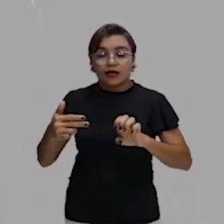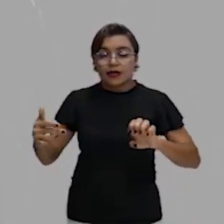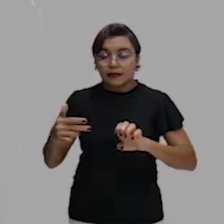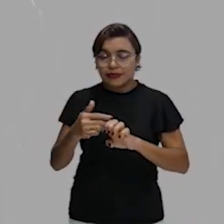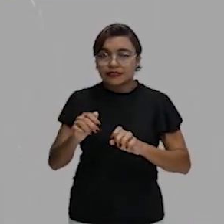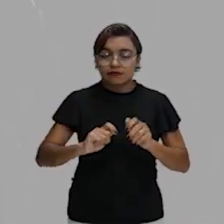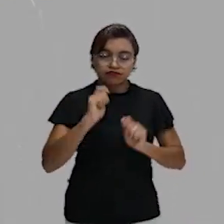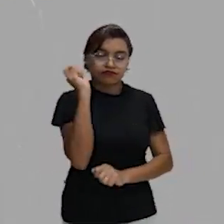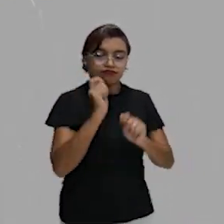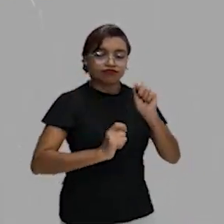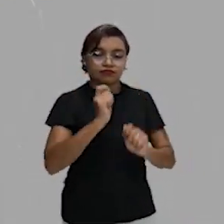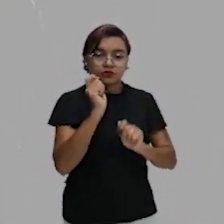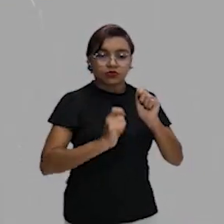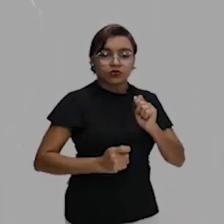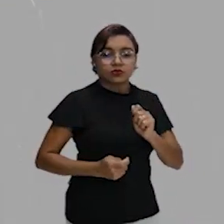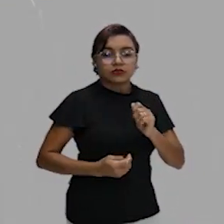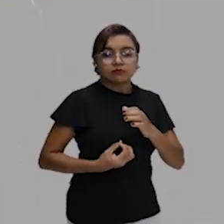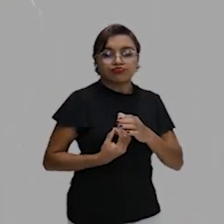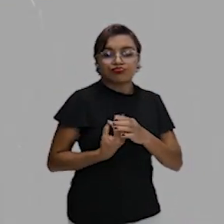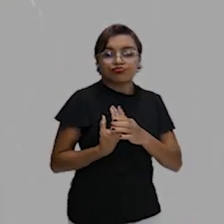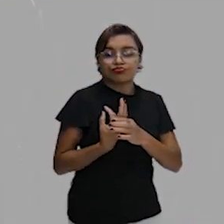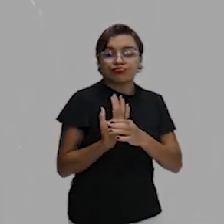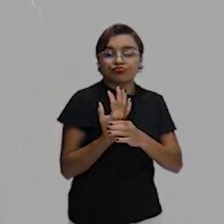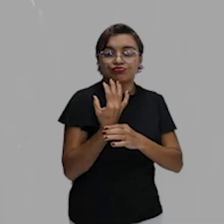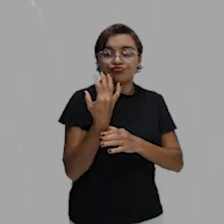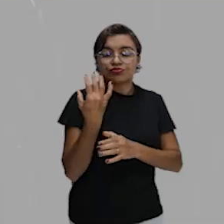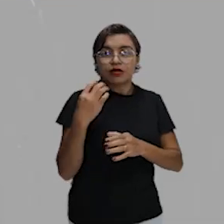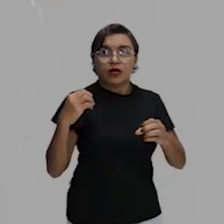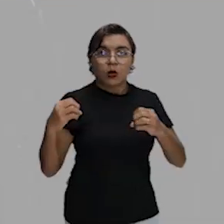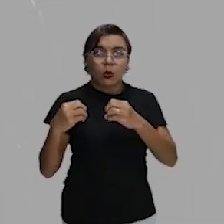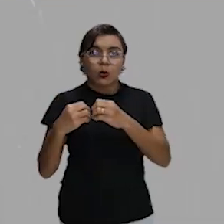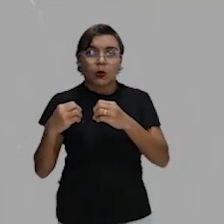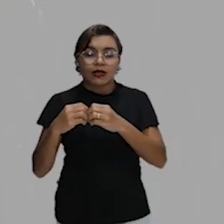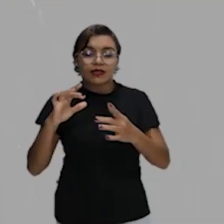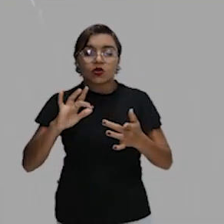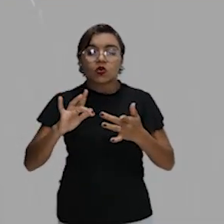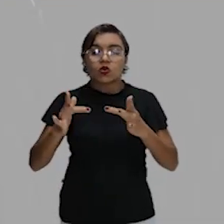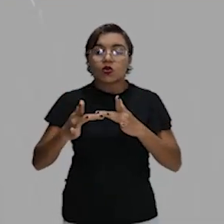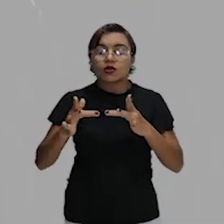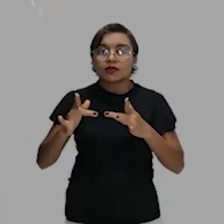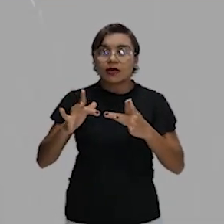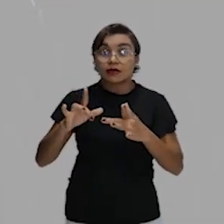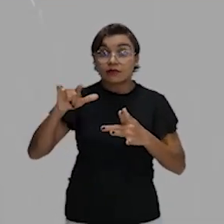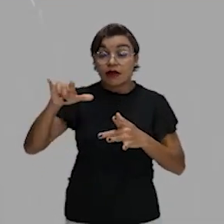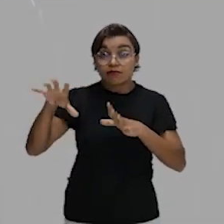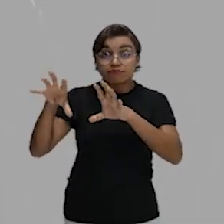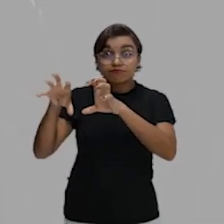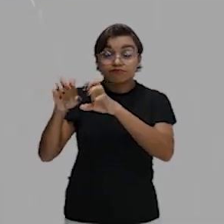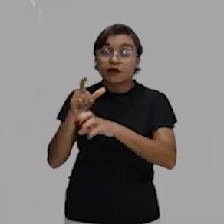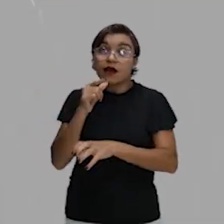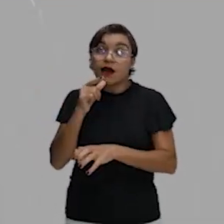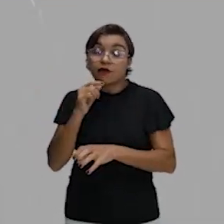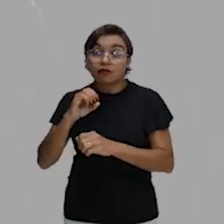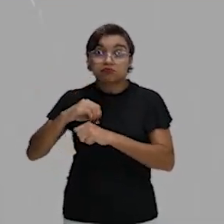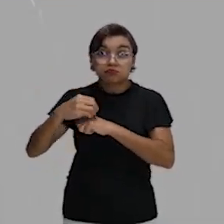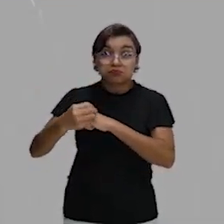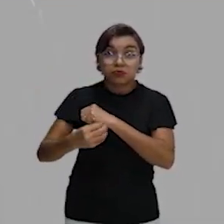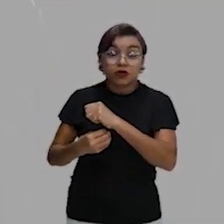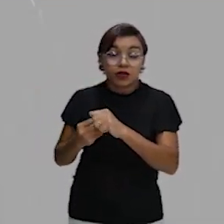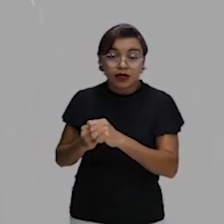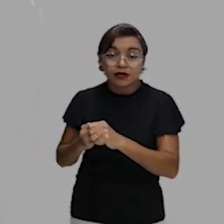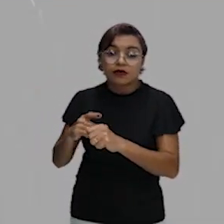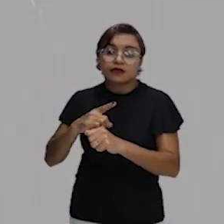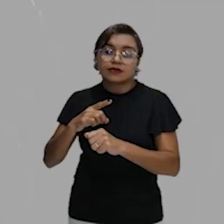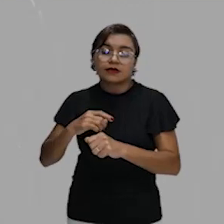indústrias, eles vão entrar em contato com essas moléculas de água que estão na superfície. E vai ocorrer a